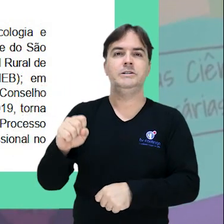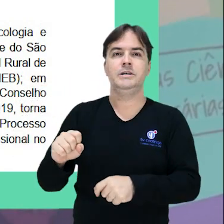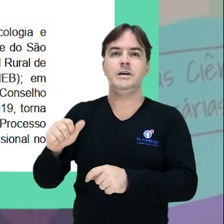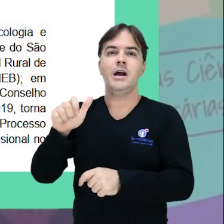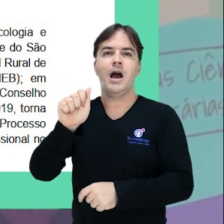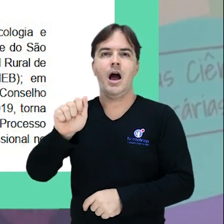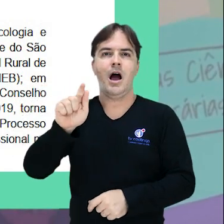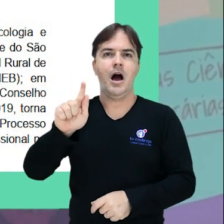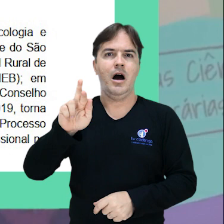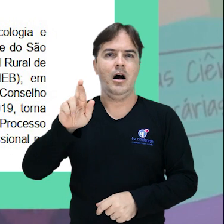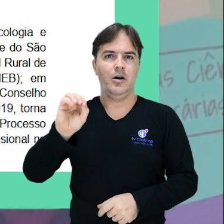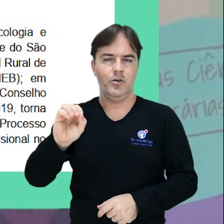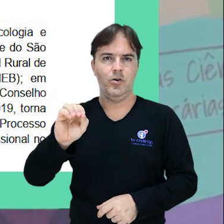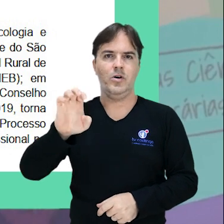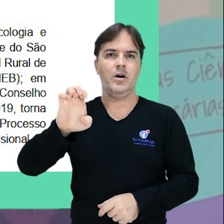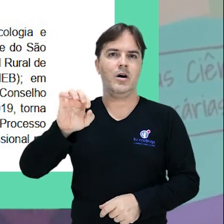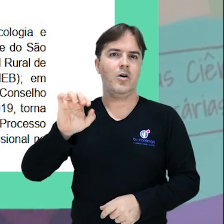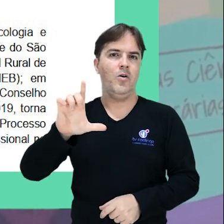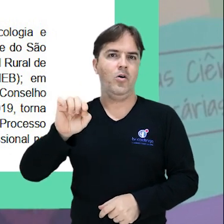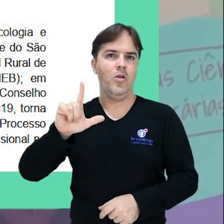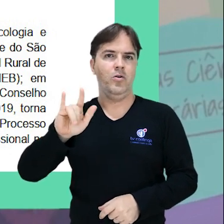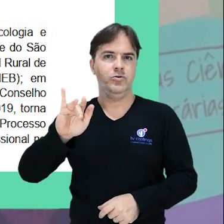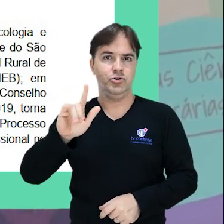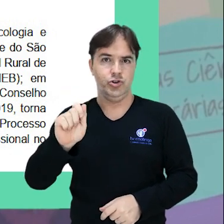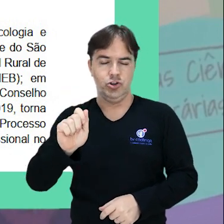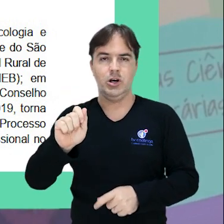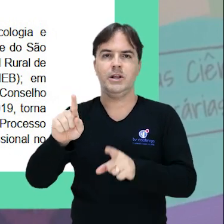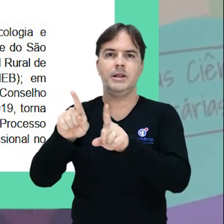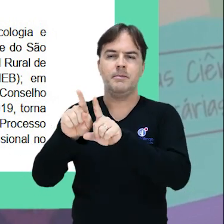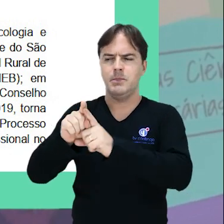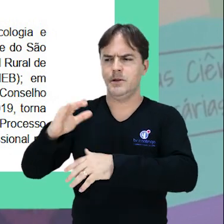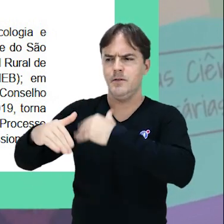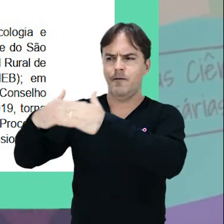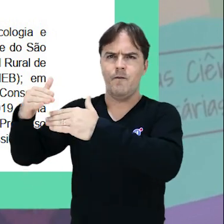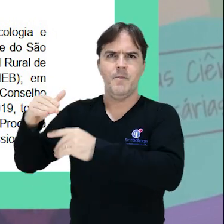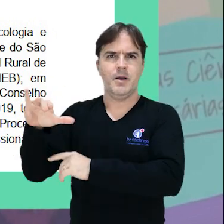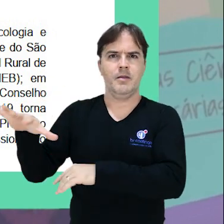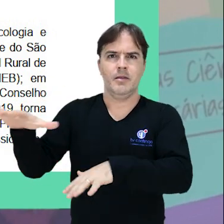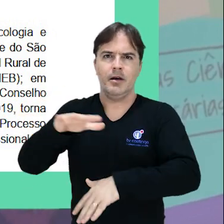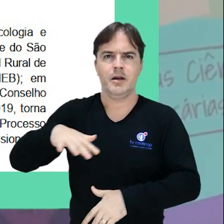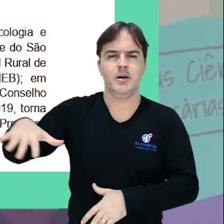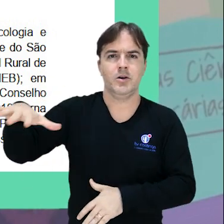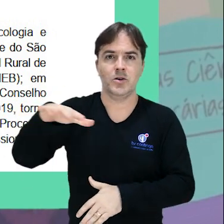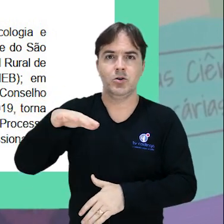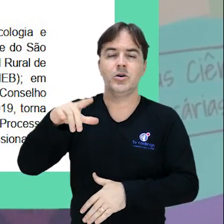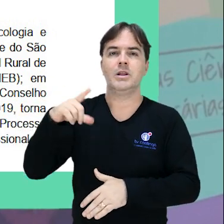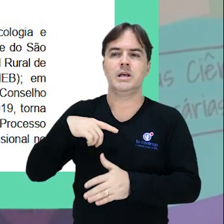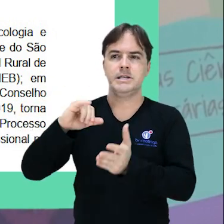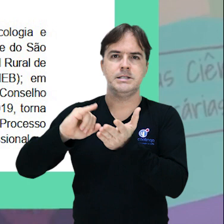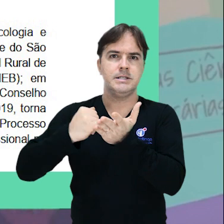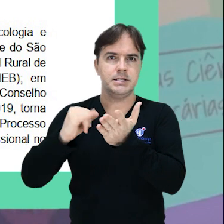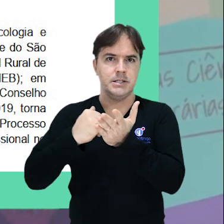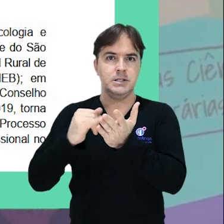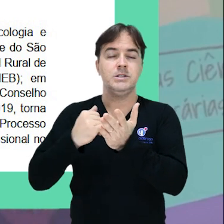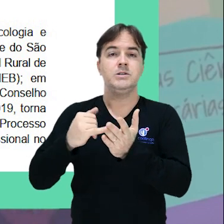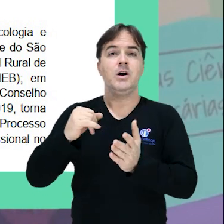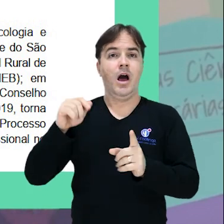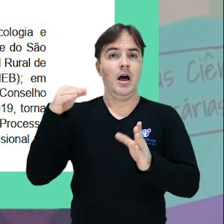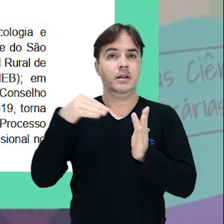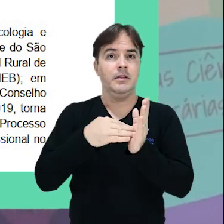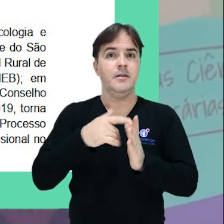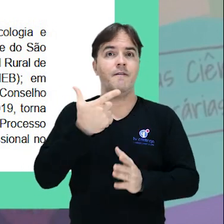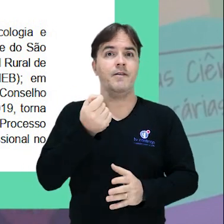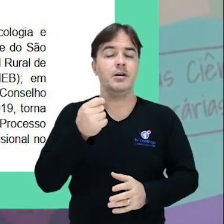Agroecologia e Desenvolvimento Territorial está com inscrições abertas até 21 de janeiro para a